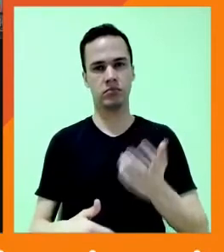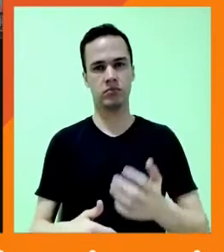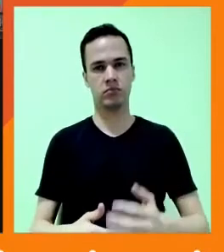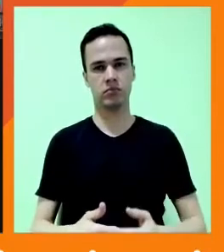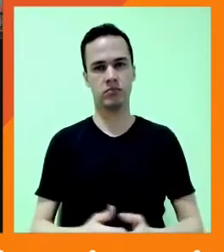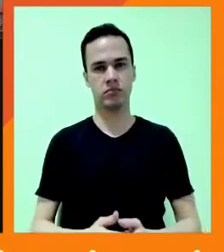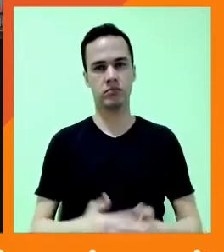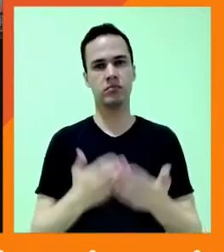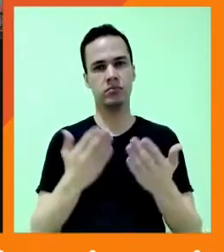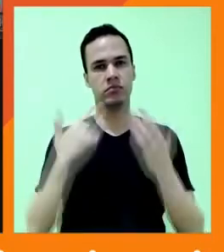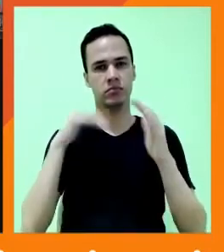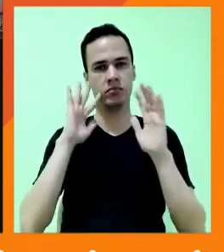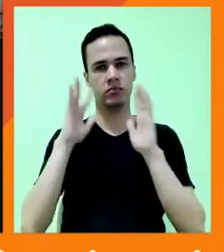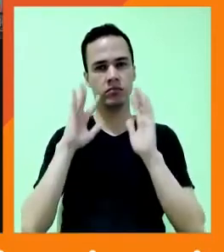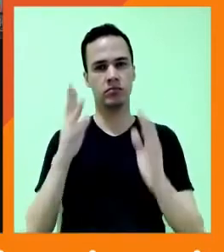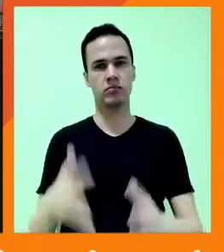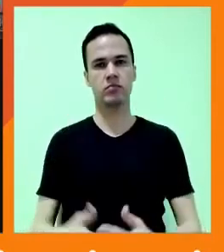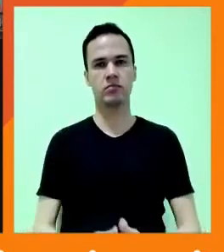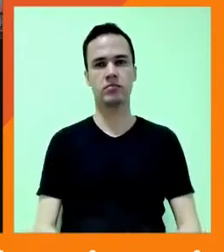pensado.